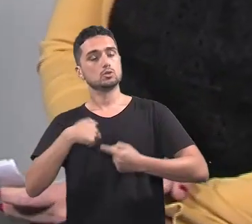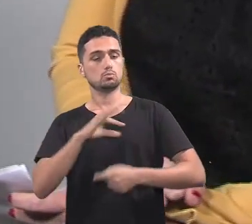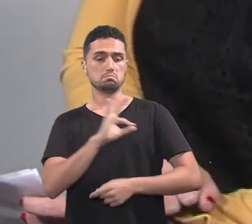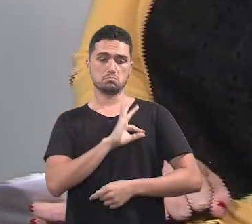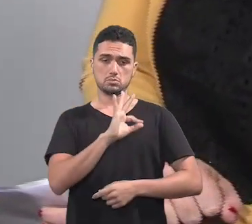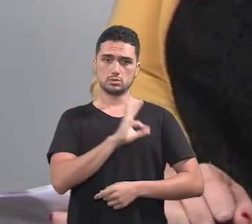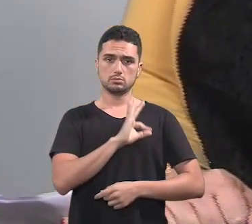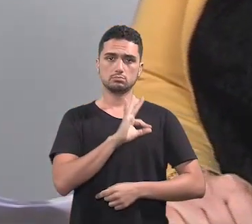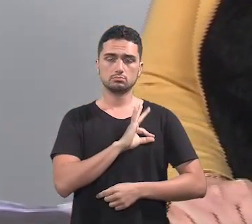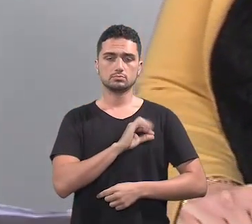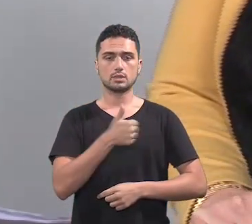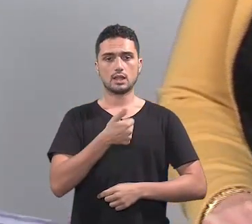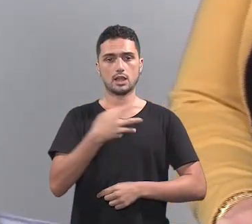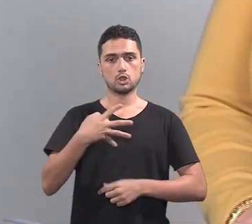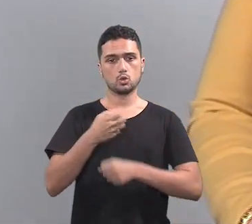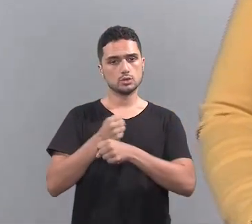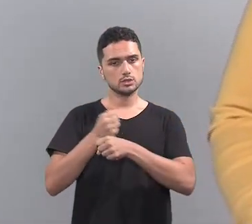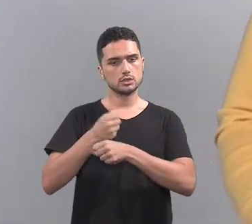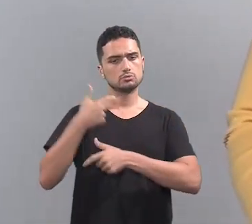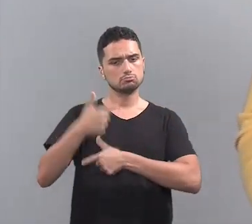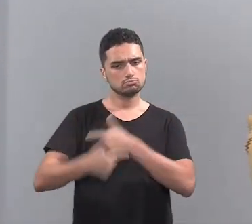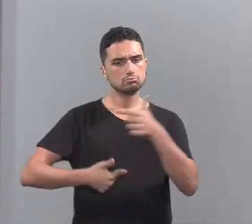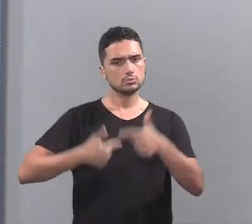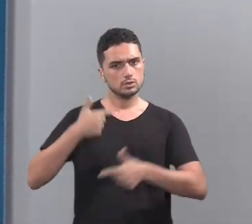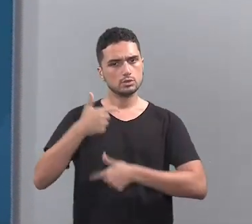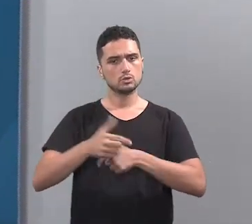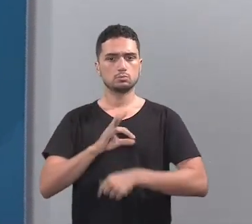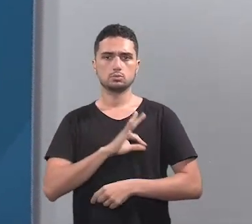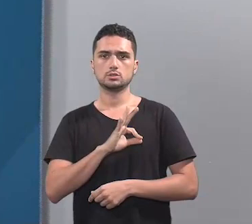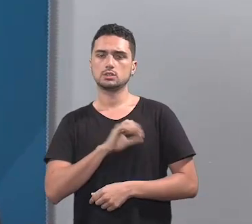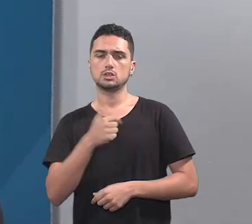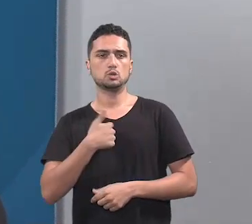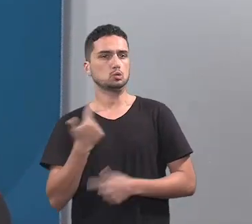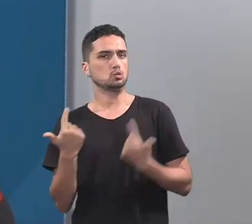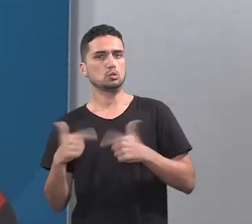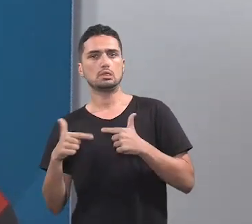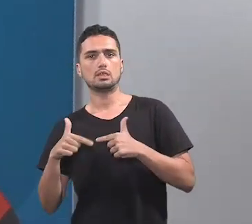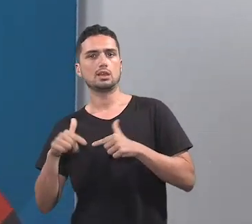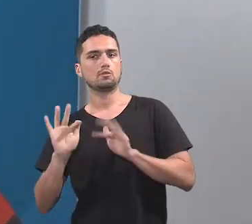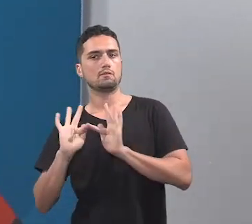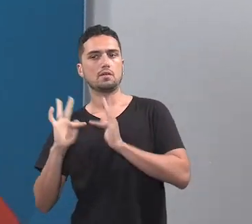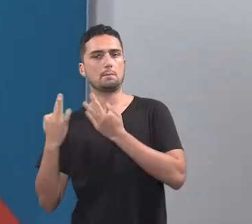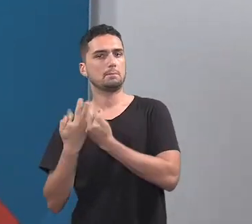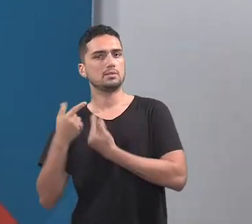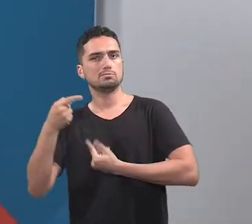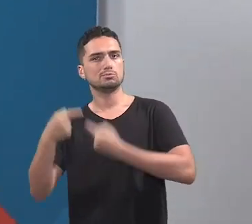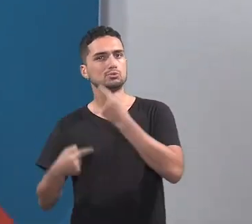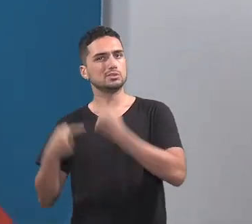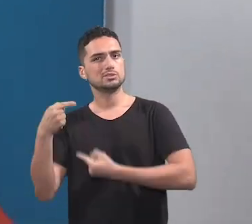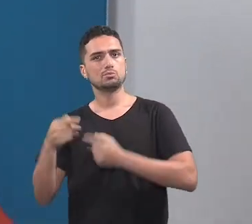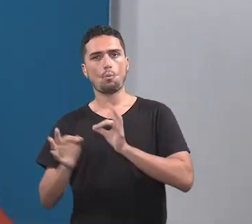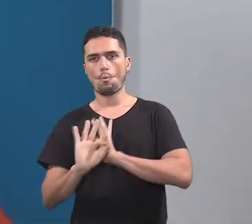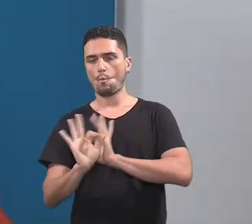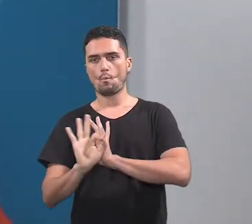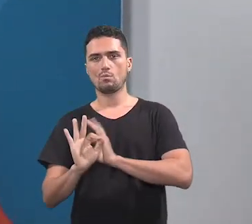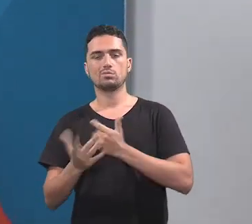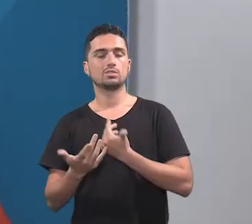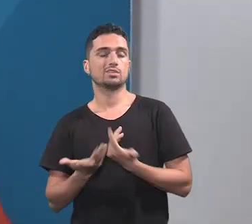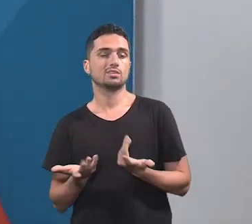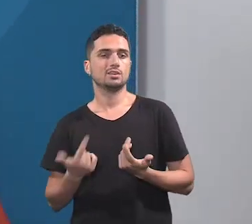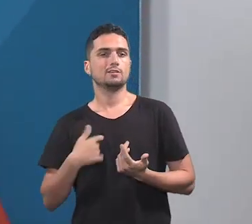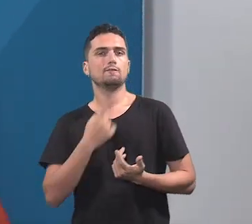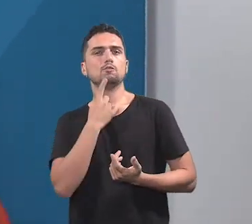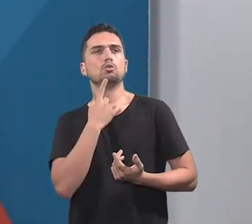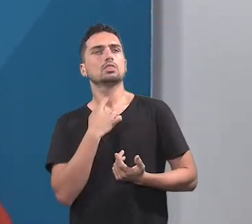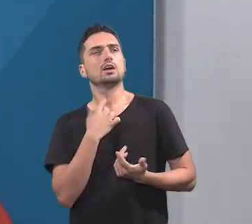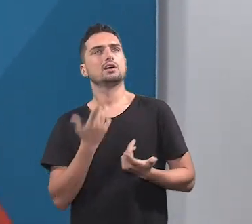militar durante 14 anos da minha vida, não tenho nenhum parente político, não vendendo uma linhagem política, e surgiu